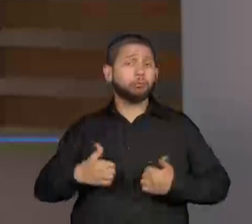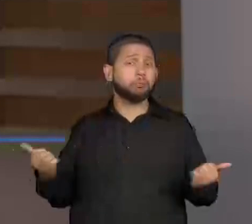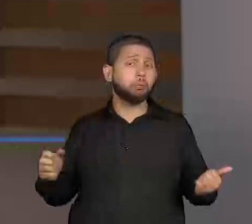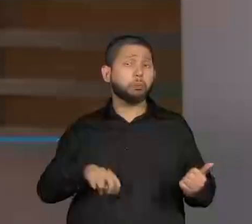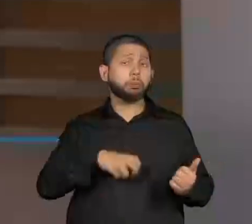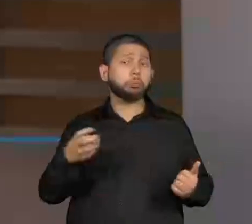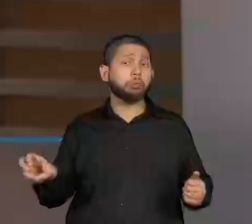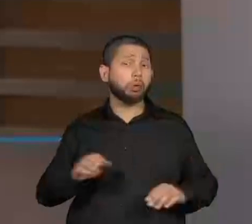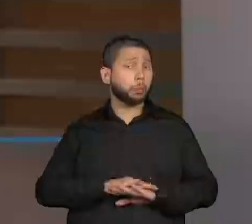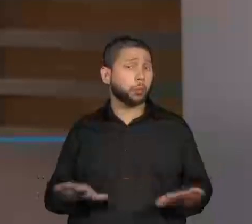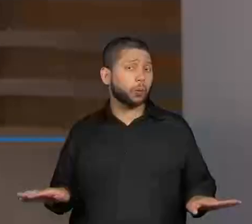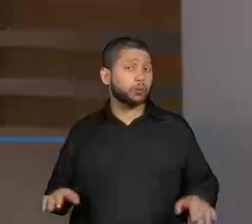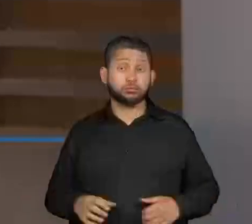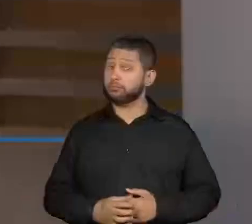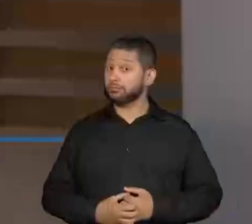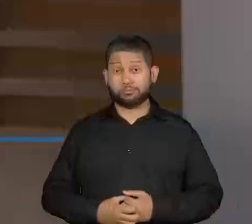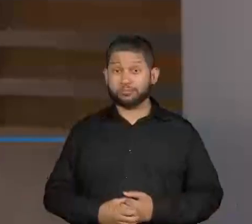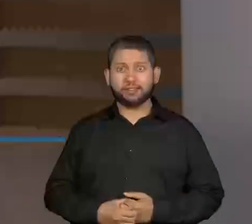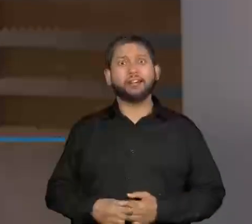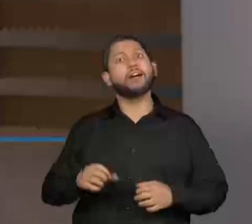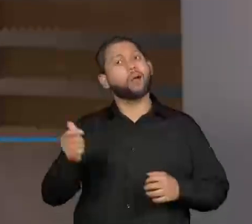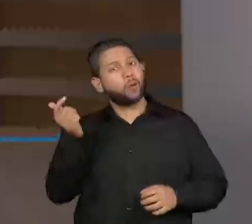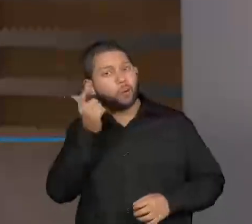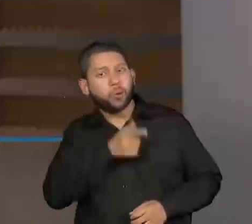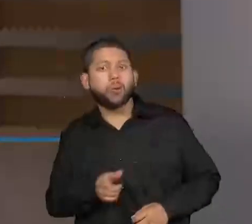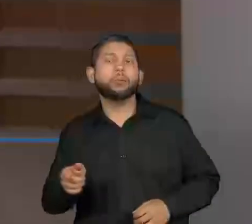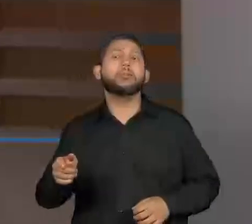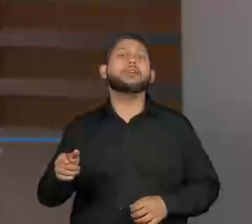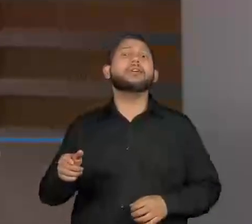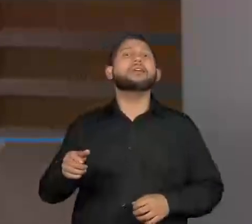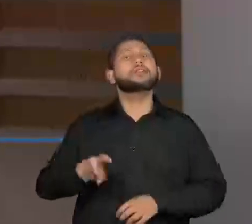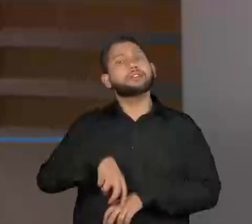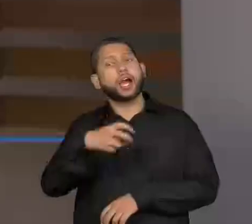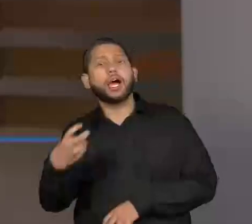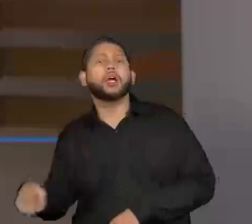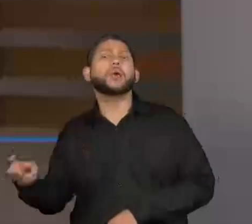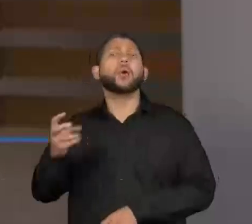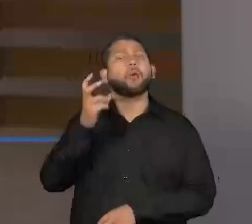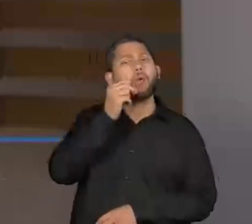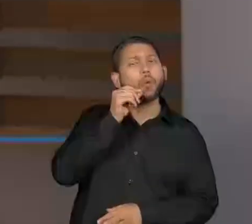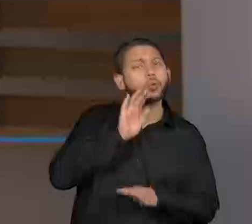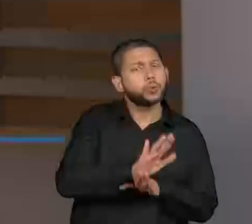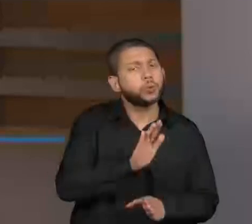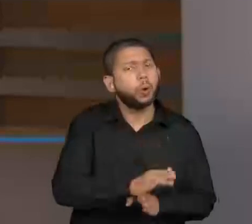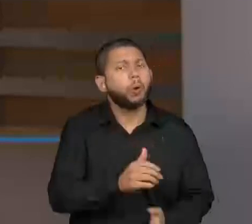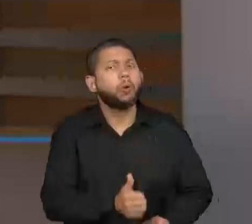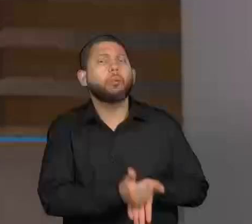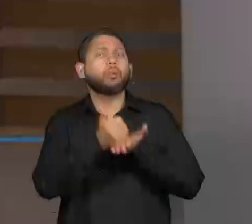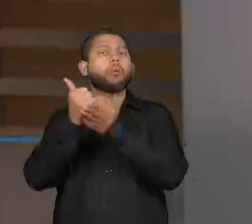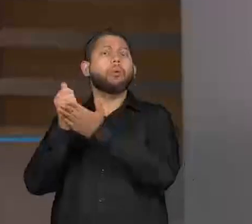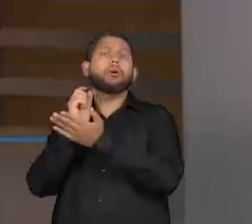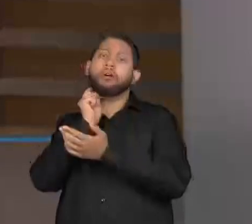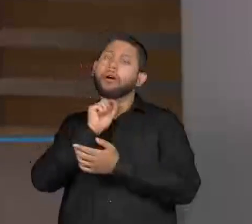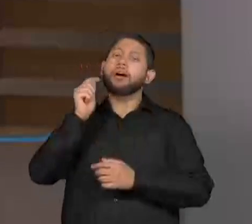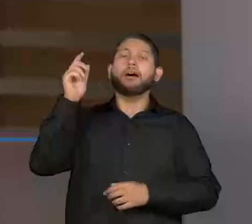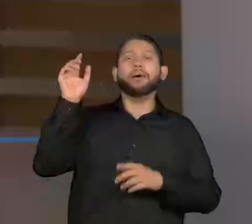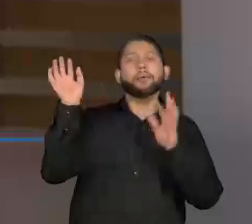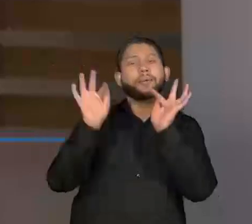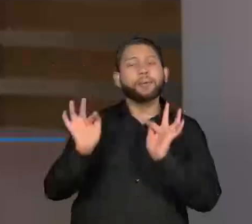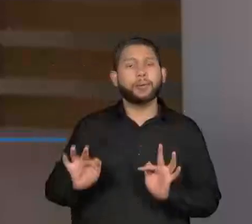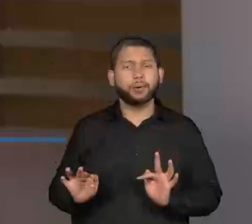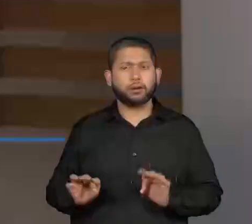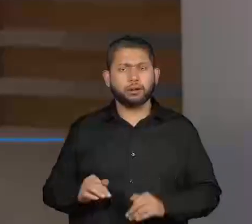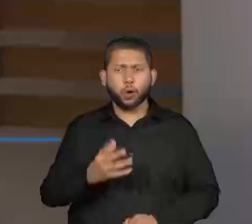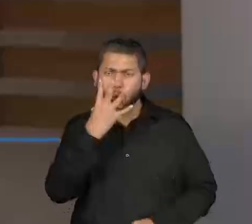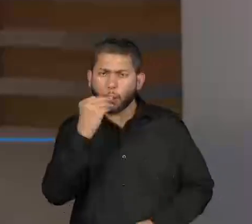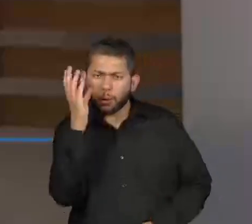uma história teatral também tem o mesmo mecanismo, as mesmas características de um